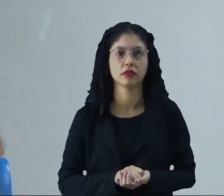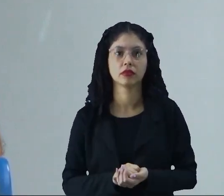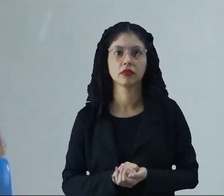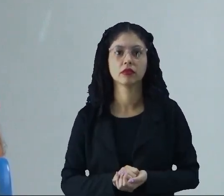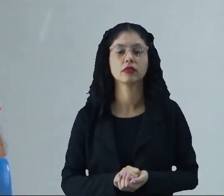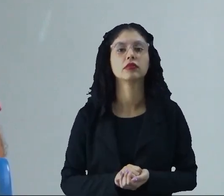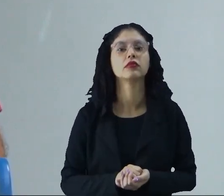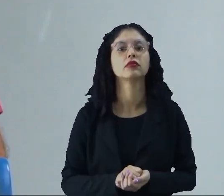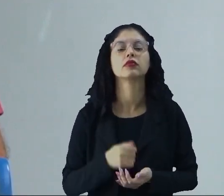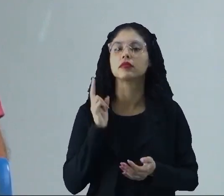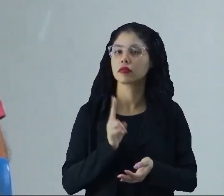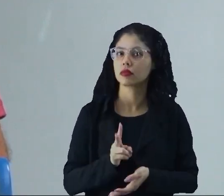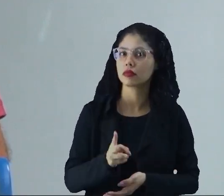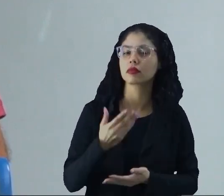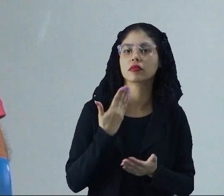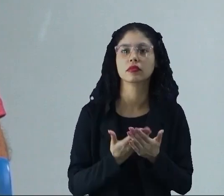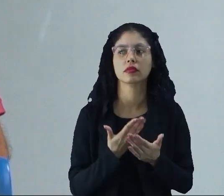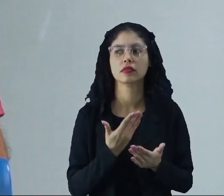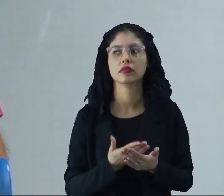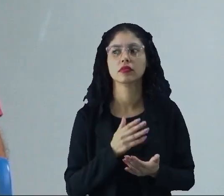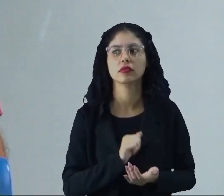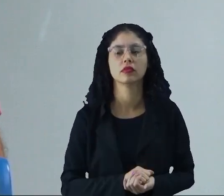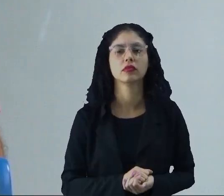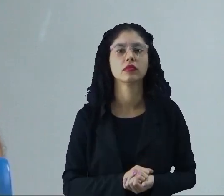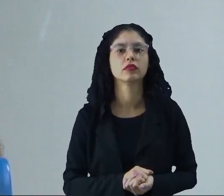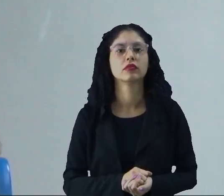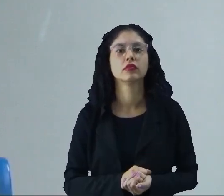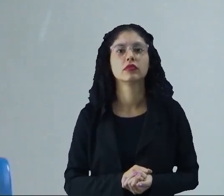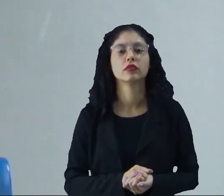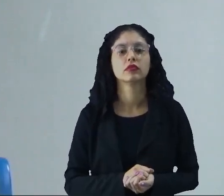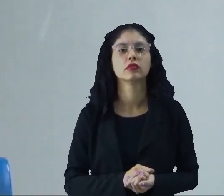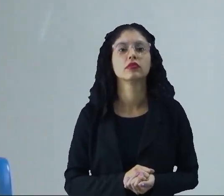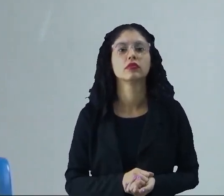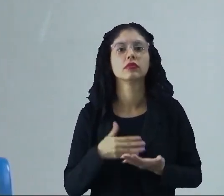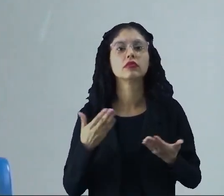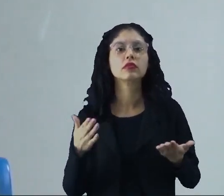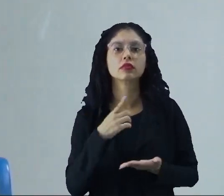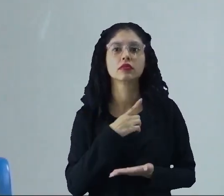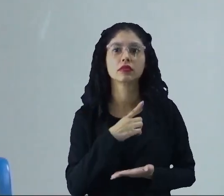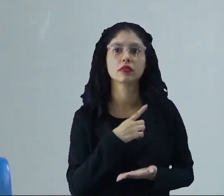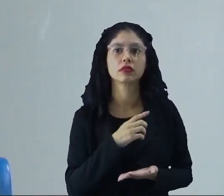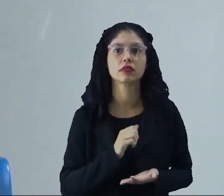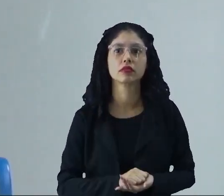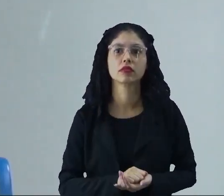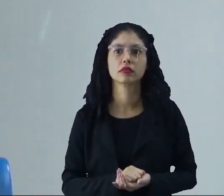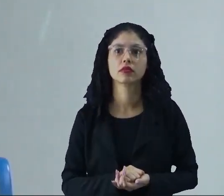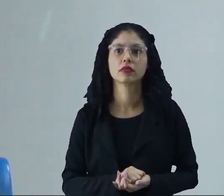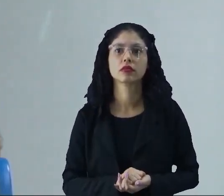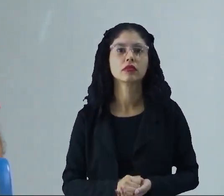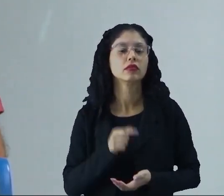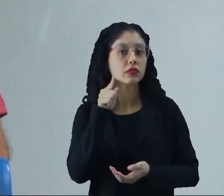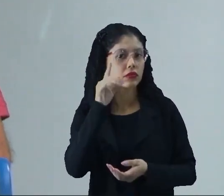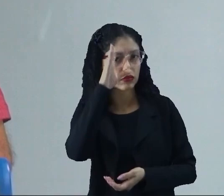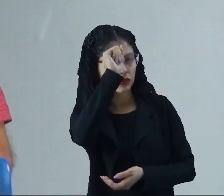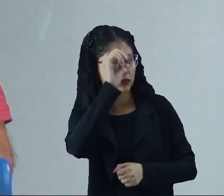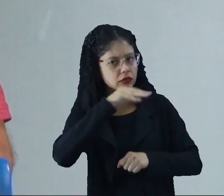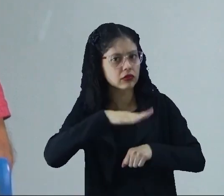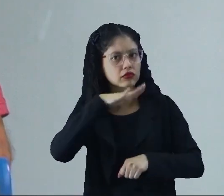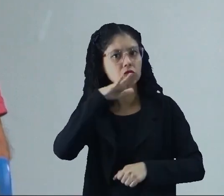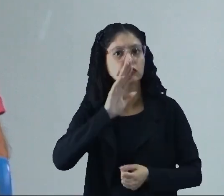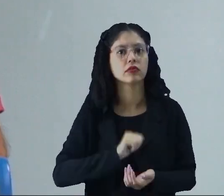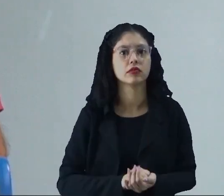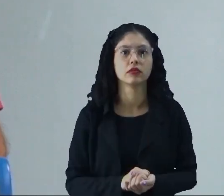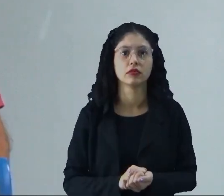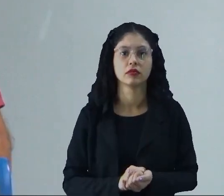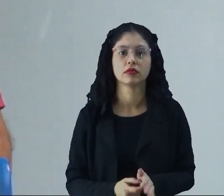a gente pode então continuar estudando né revisando esse conteúdo nós temos aqui também os links para você aprender um pouco mais